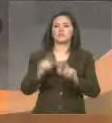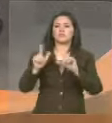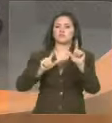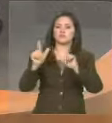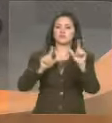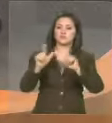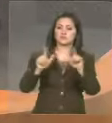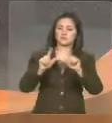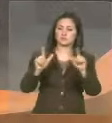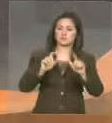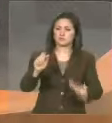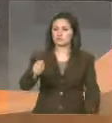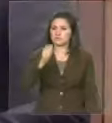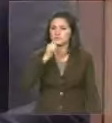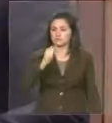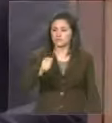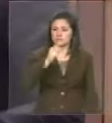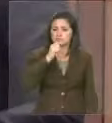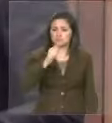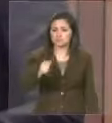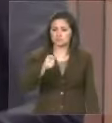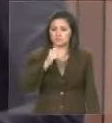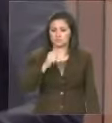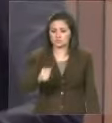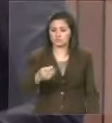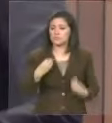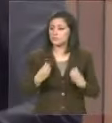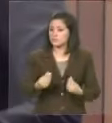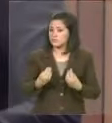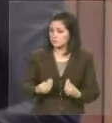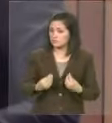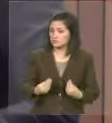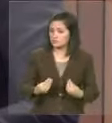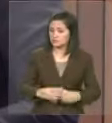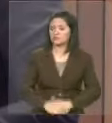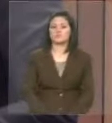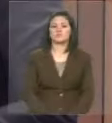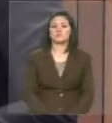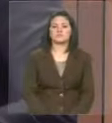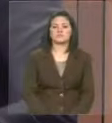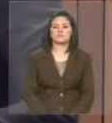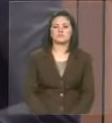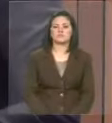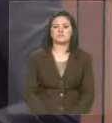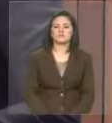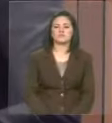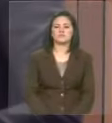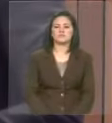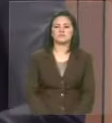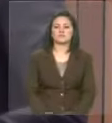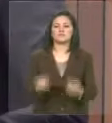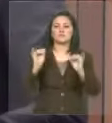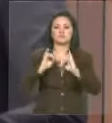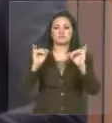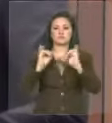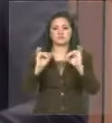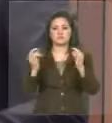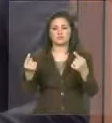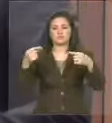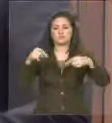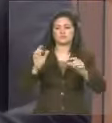entrevistas para falar do Grupo Sarney,